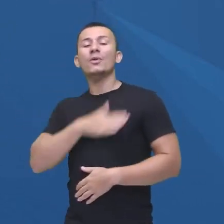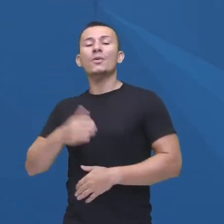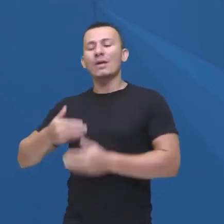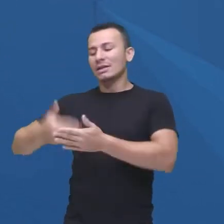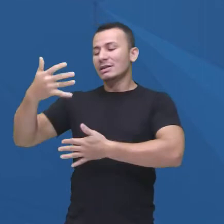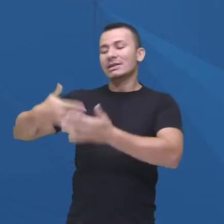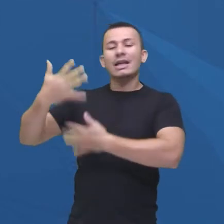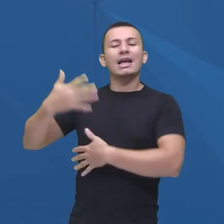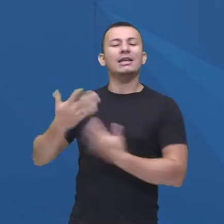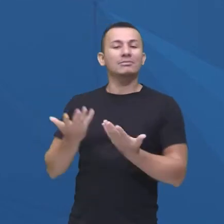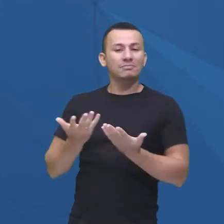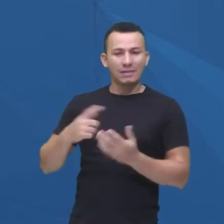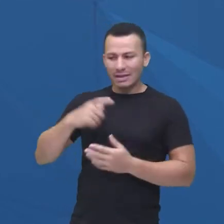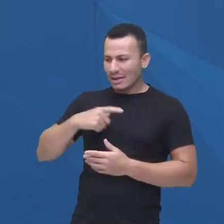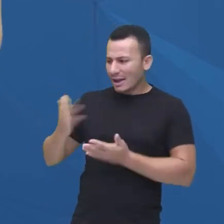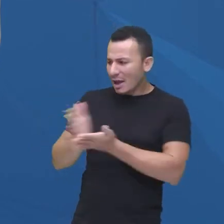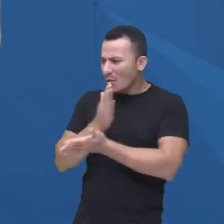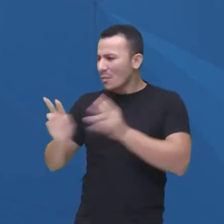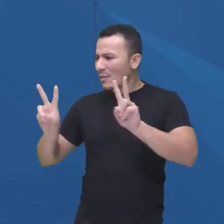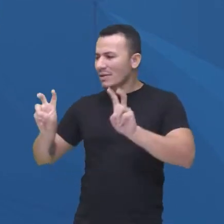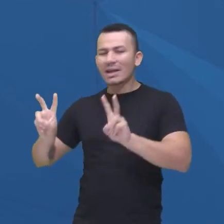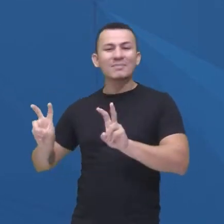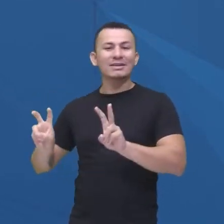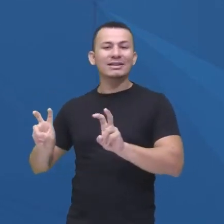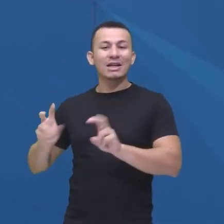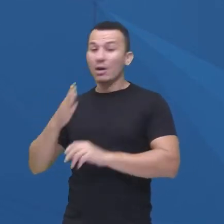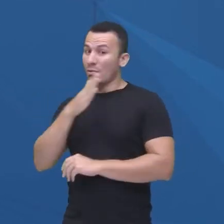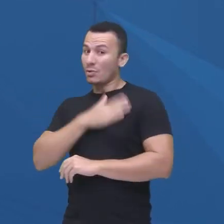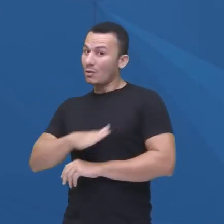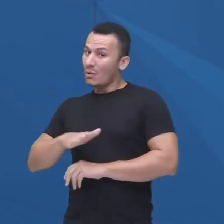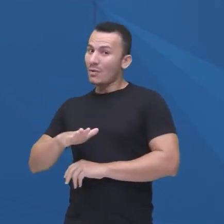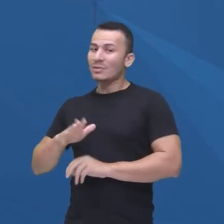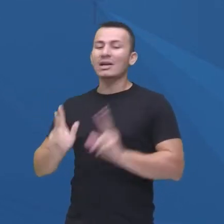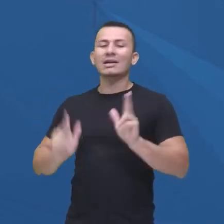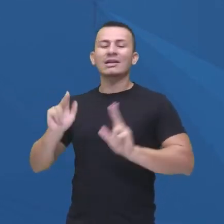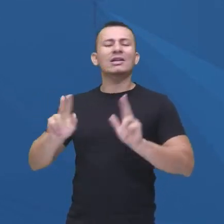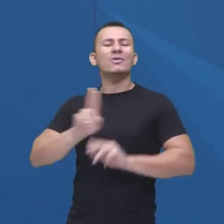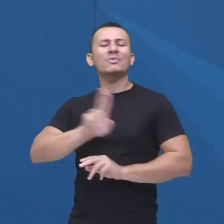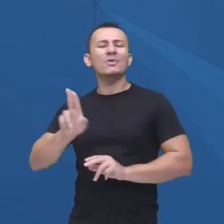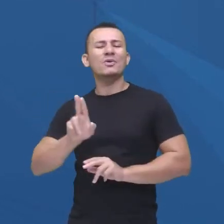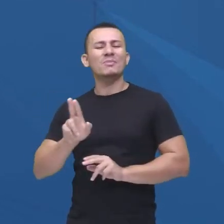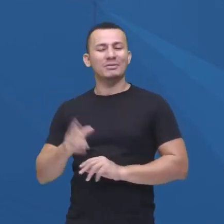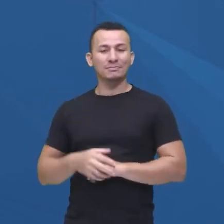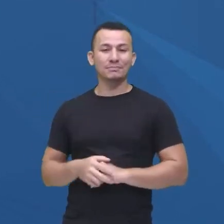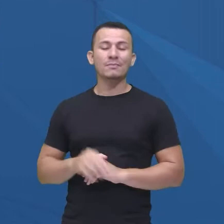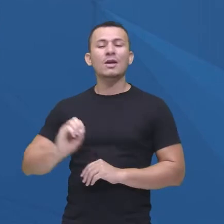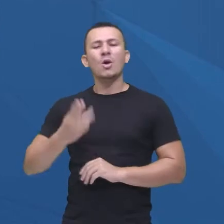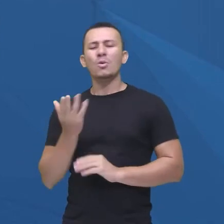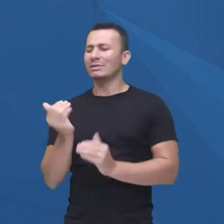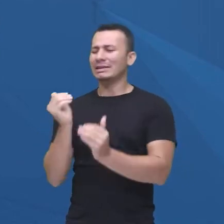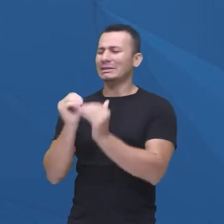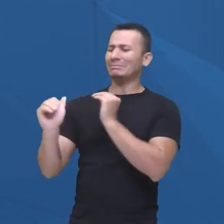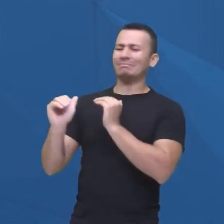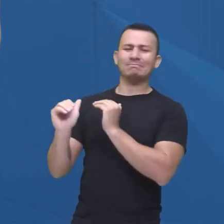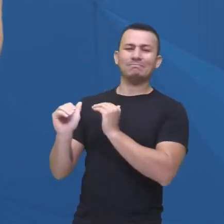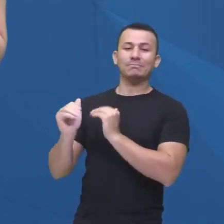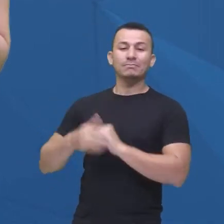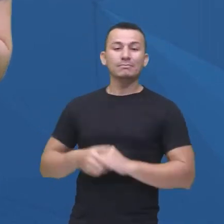e demais pessoas que estão aí assistindo não gostam e que realmente não se identificam.